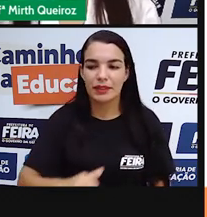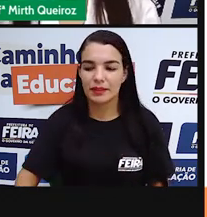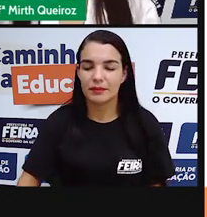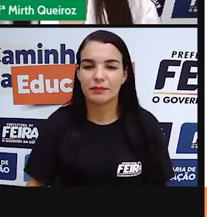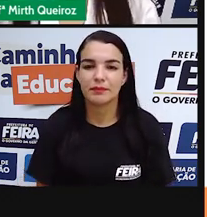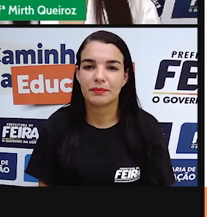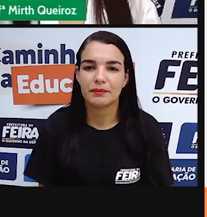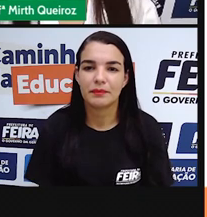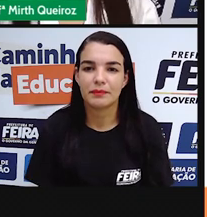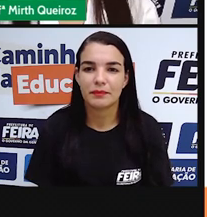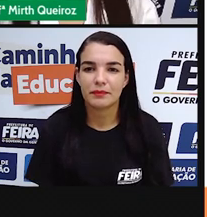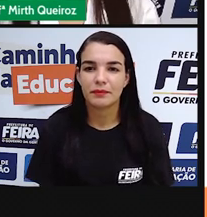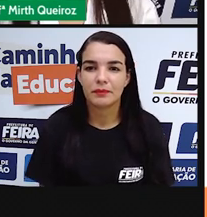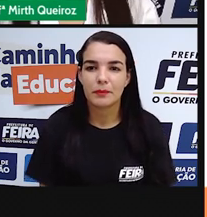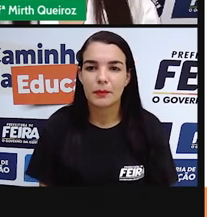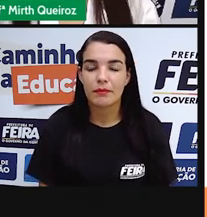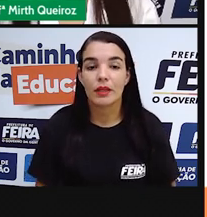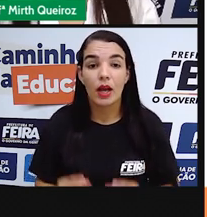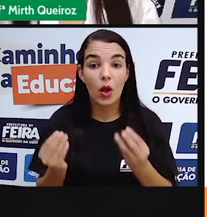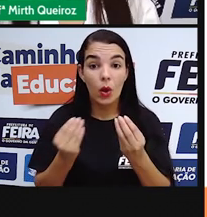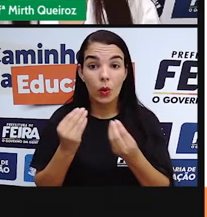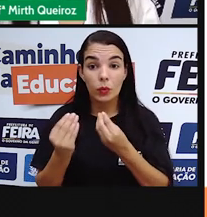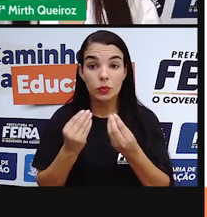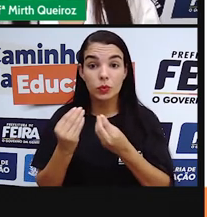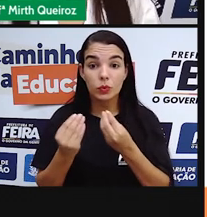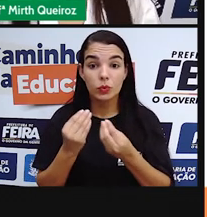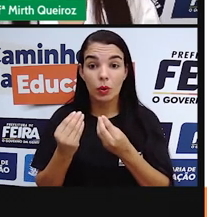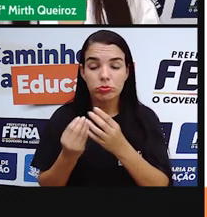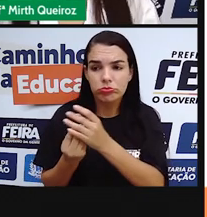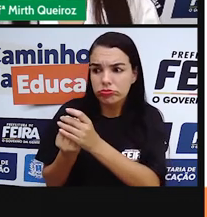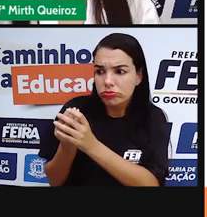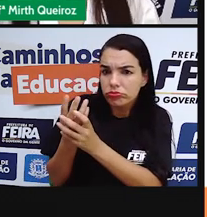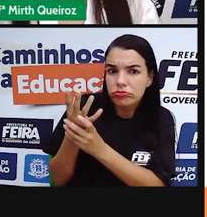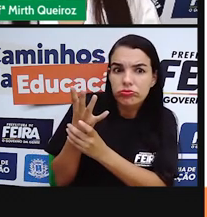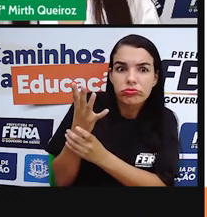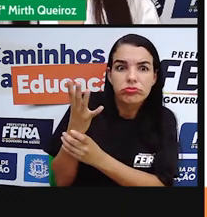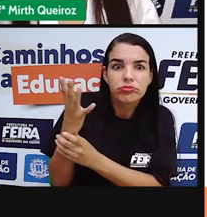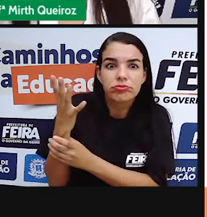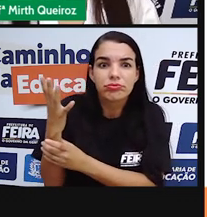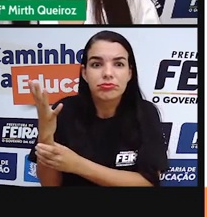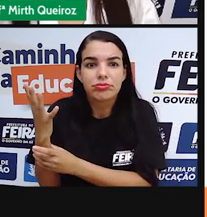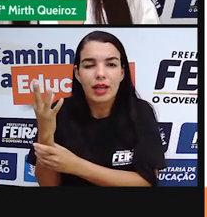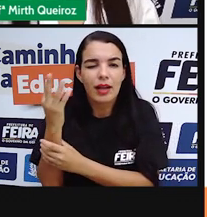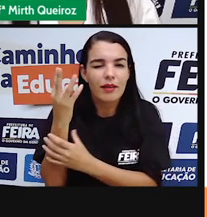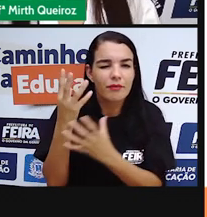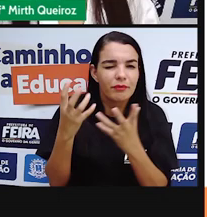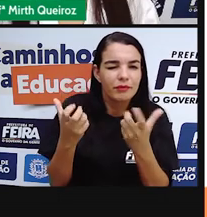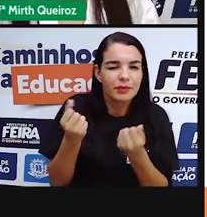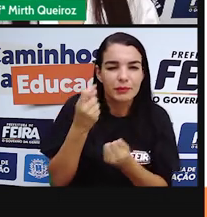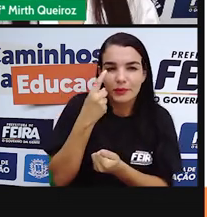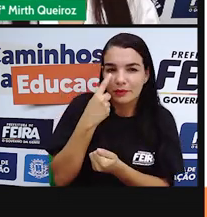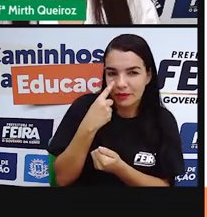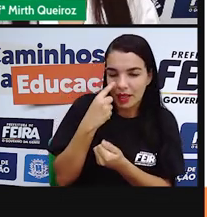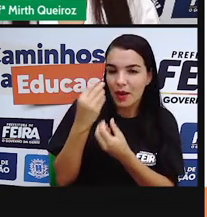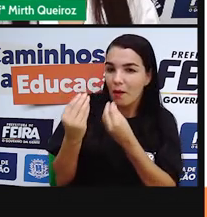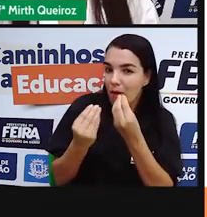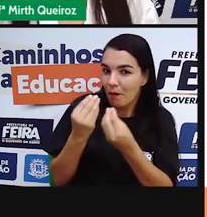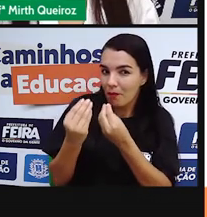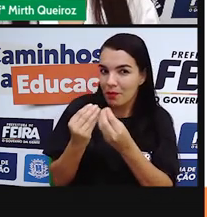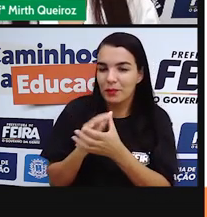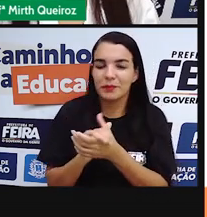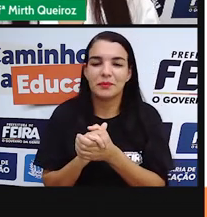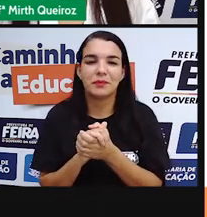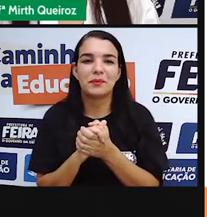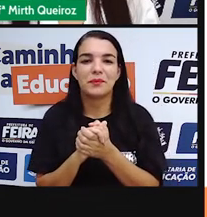Como será que a mitologia grega explica o aparecimento das estações do ano? Vamos dar uma conferida nesse assunto? Bora!